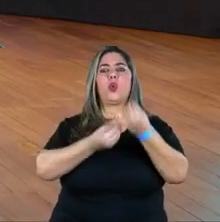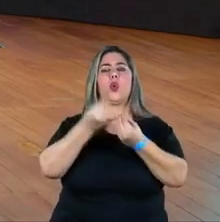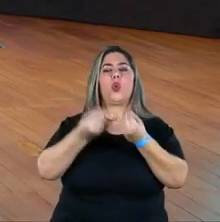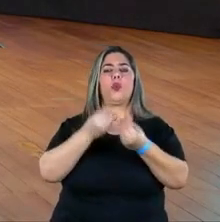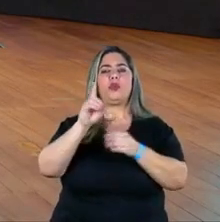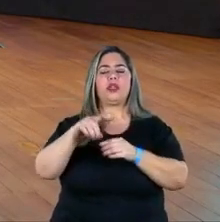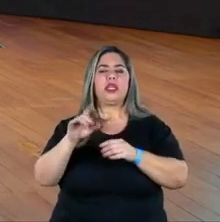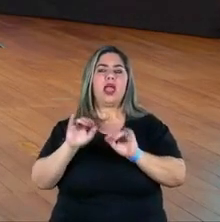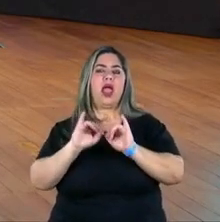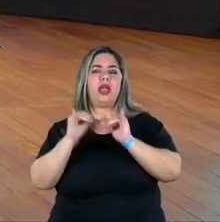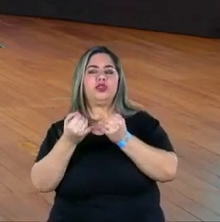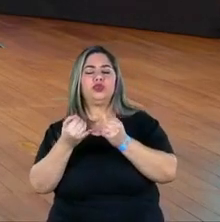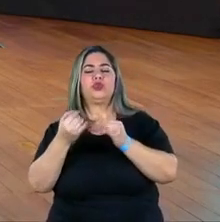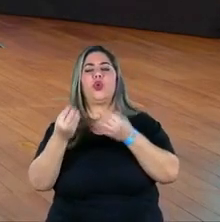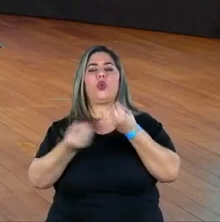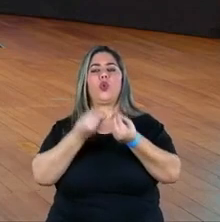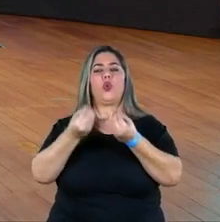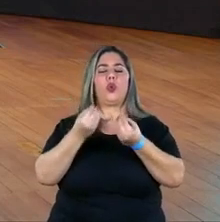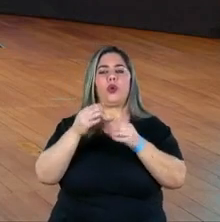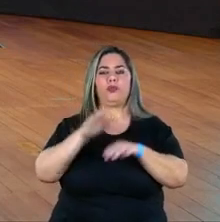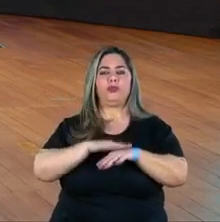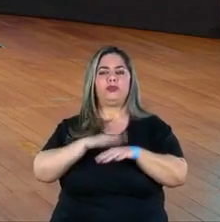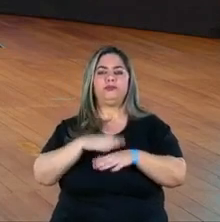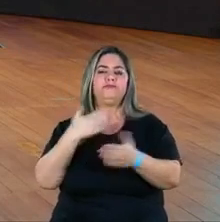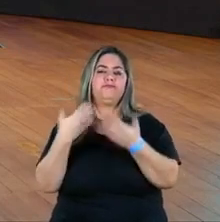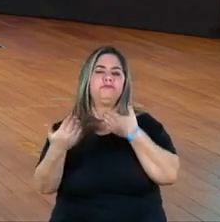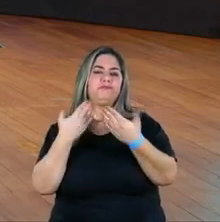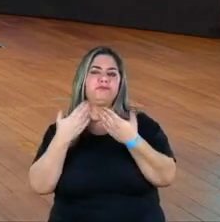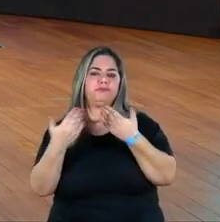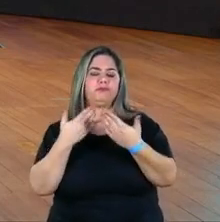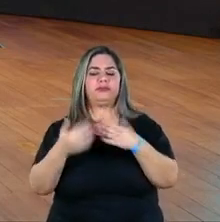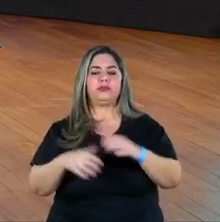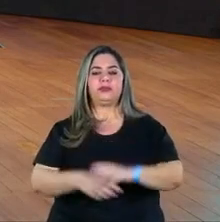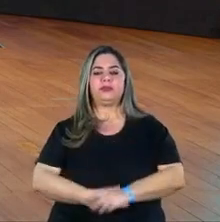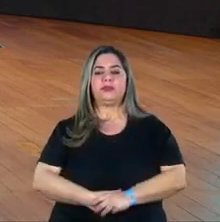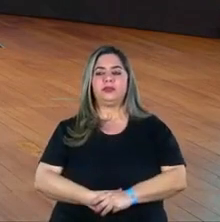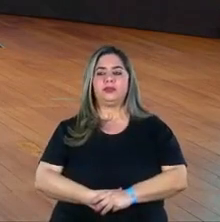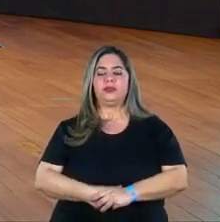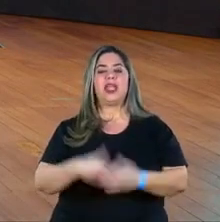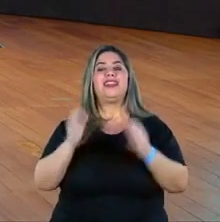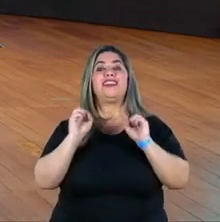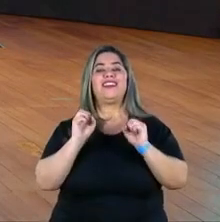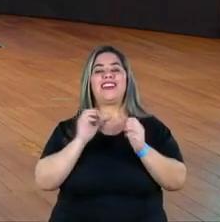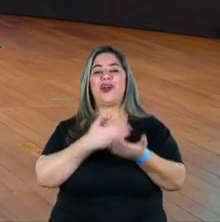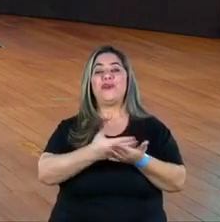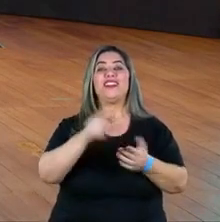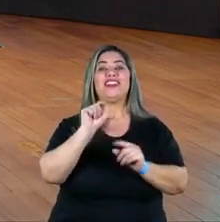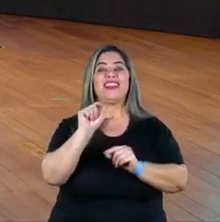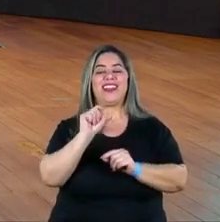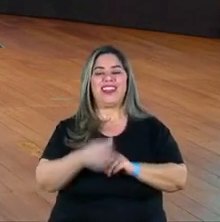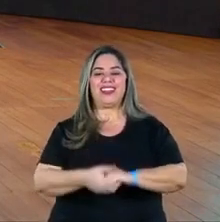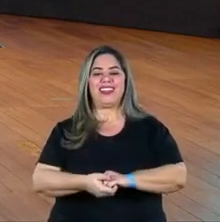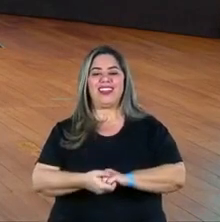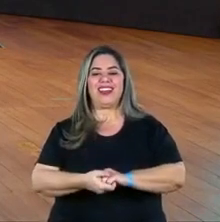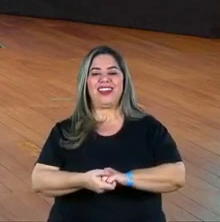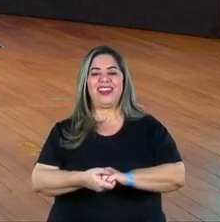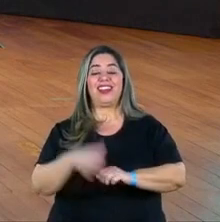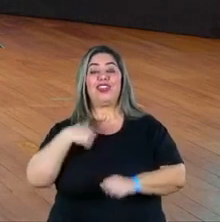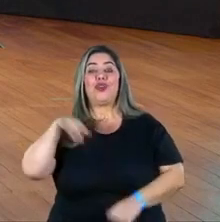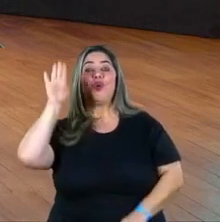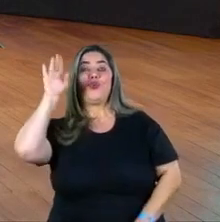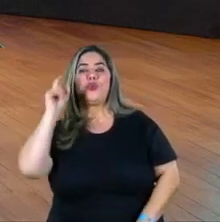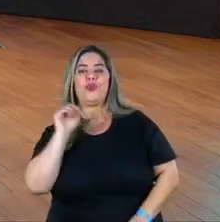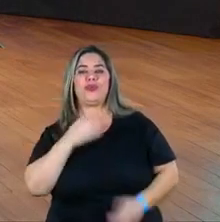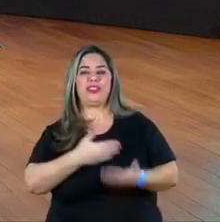pouquinho de cada uma das instituições, seria legal se a gente batesse um pouco esse papo. Quem quer começar? Claro. Deixa eu